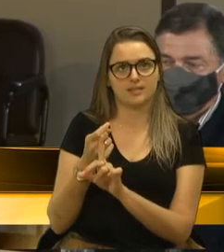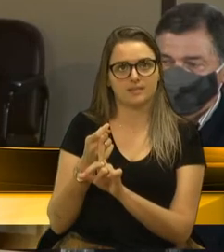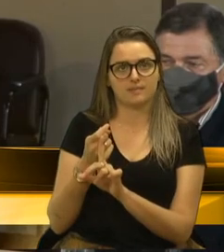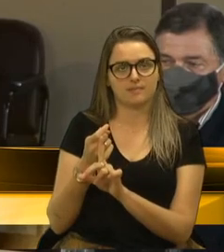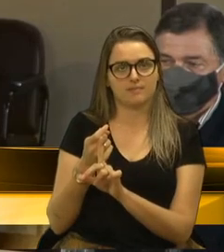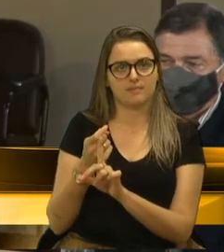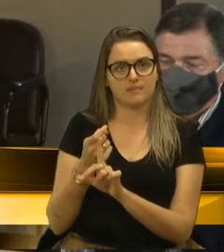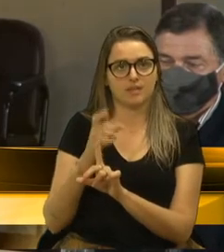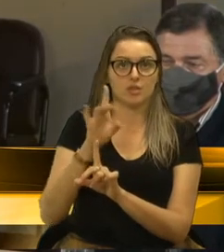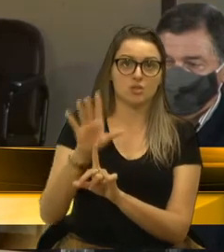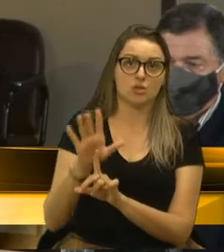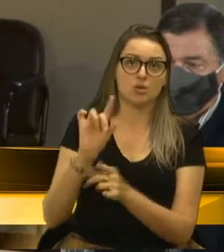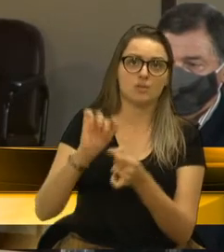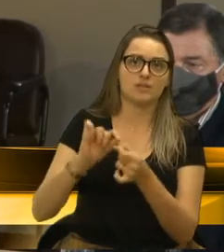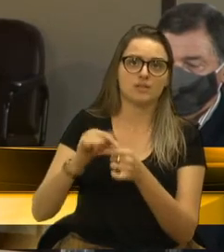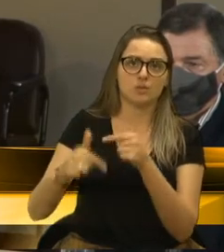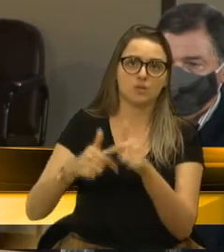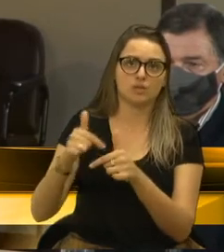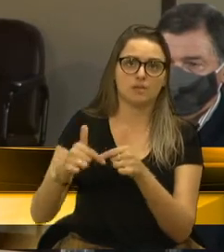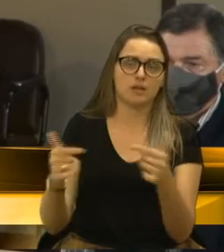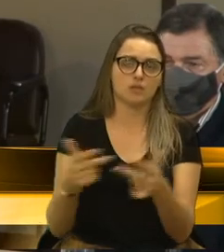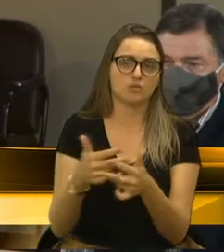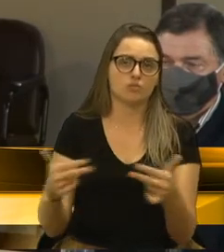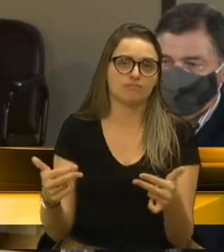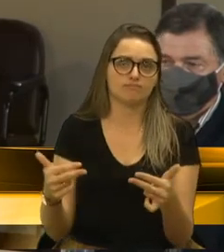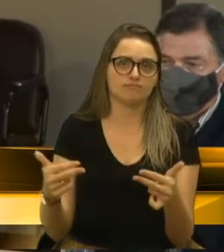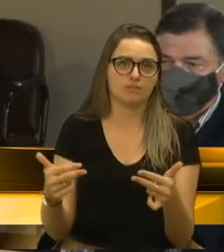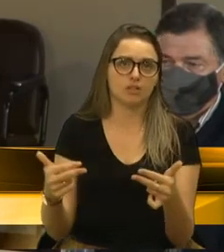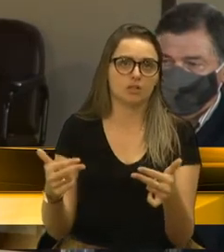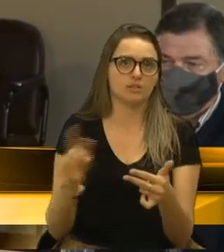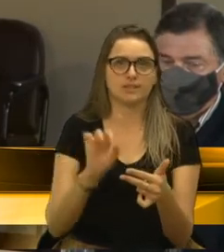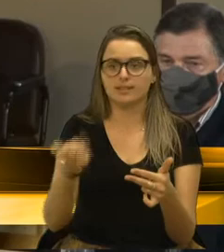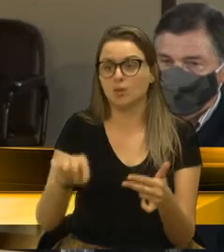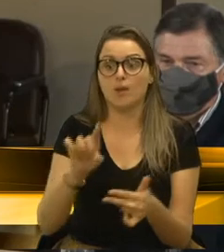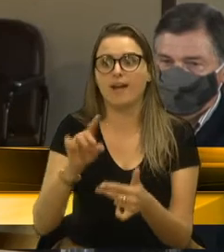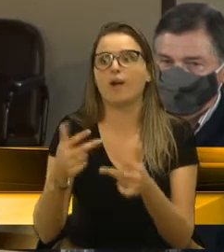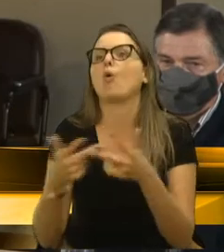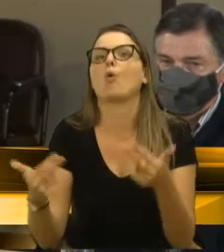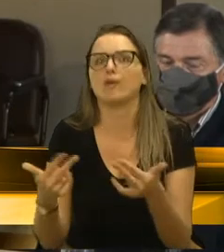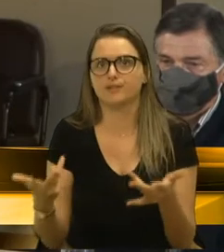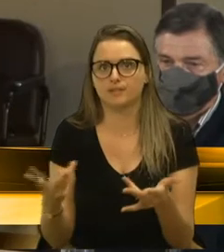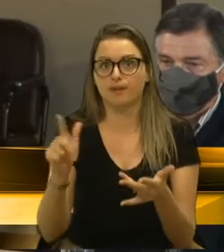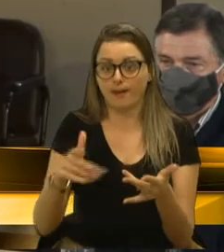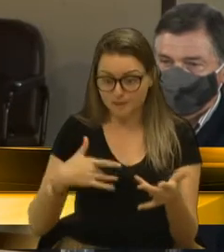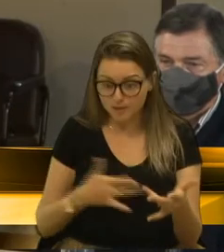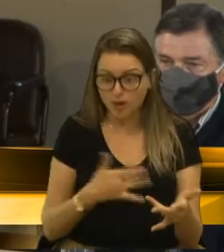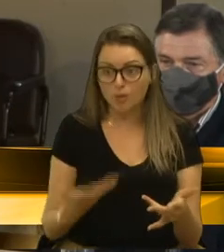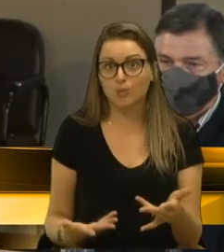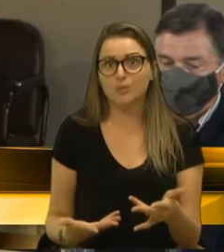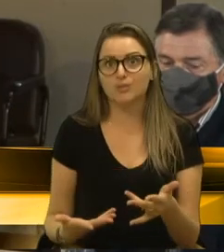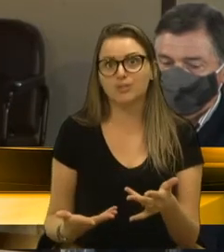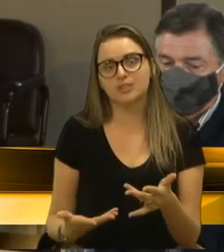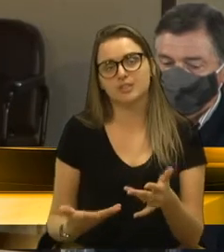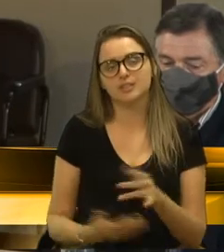tapar furo numa coisa que não é uma coisa. É a saúde pública.